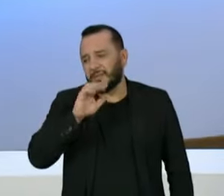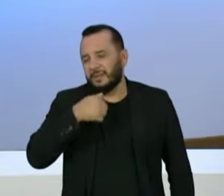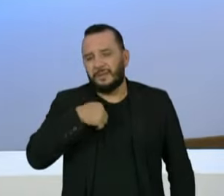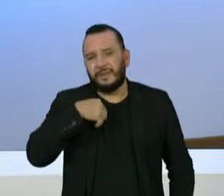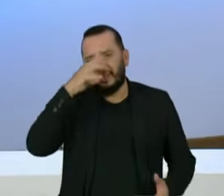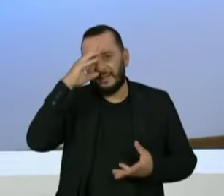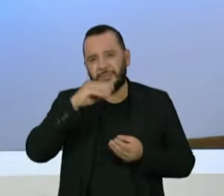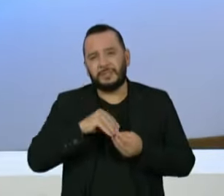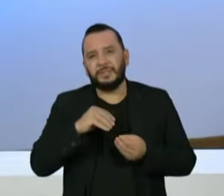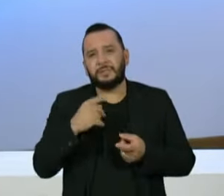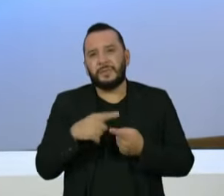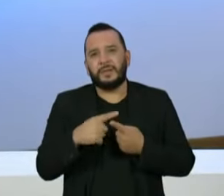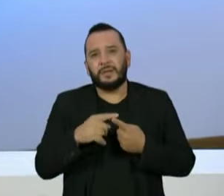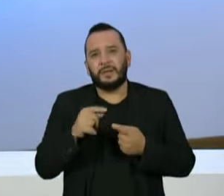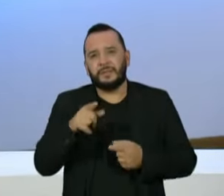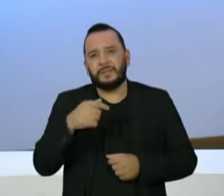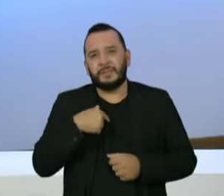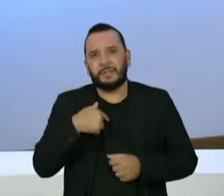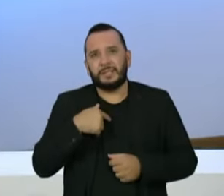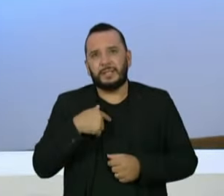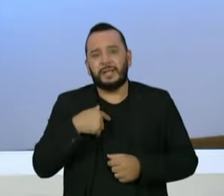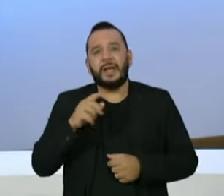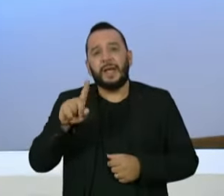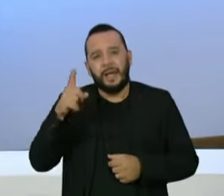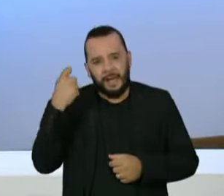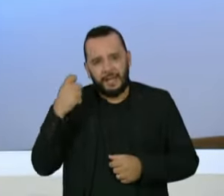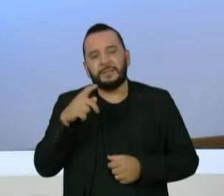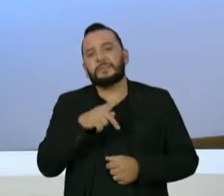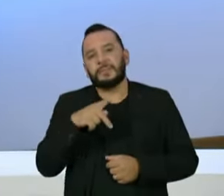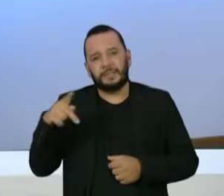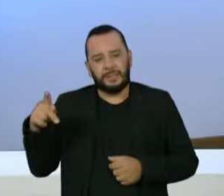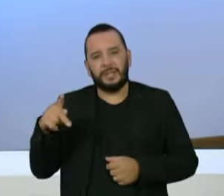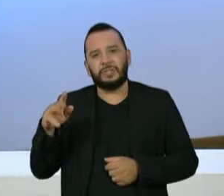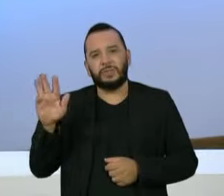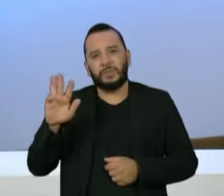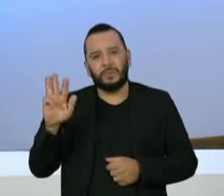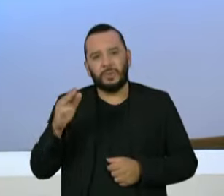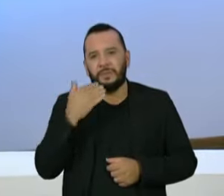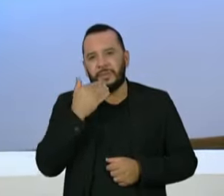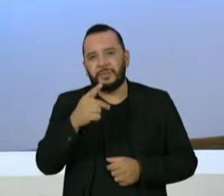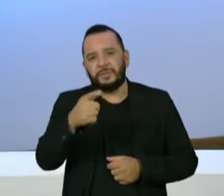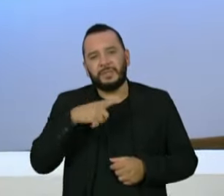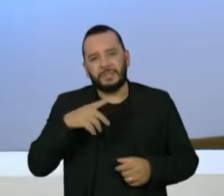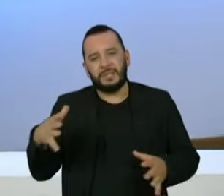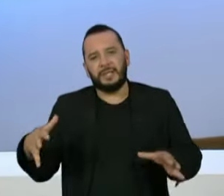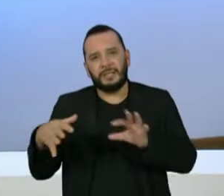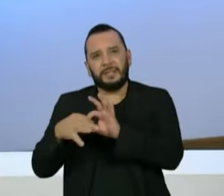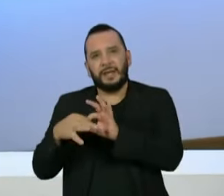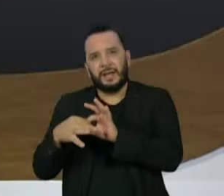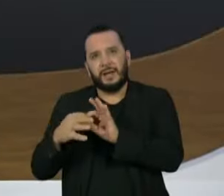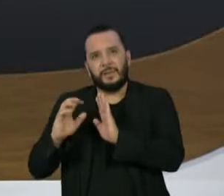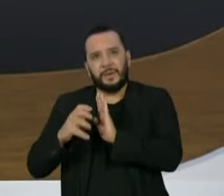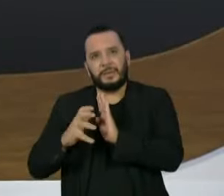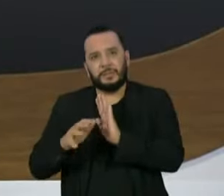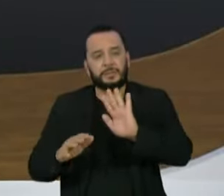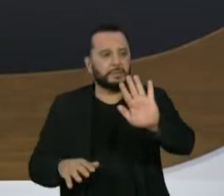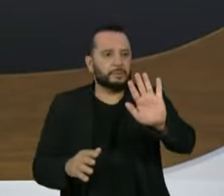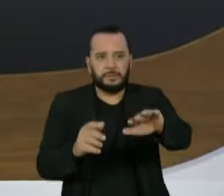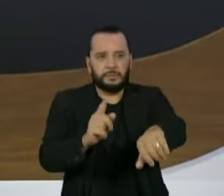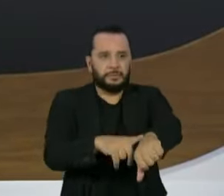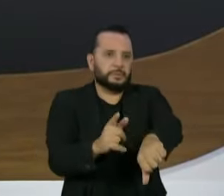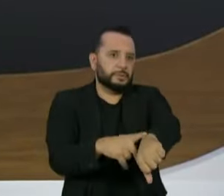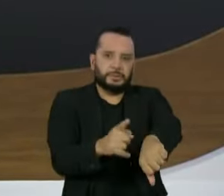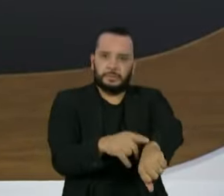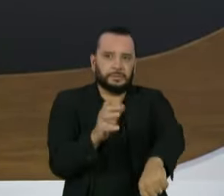ex-presidente Lula para o senhor se filiar ao partido, gostaria que o senhor falasse sobre isso também, se já aceitou ou não. Não, não é uma pergunta, gente, eu tenho dois